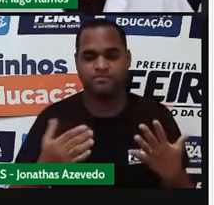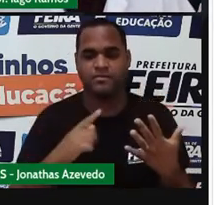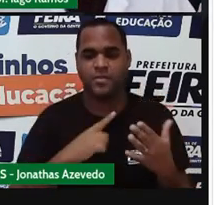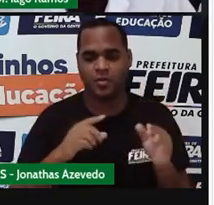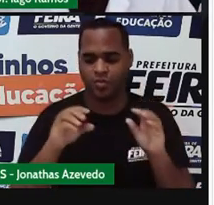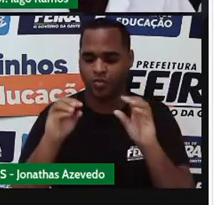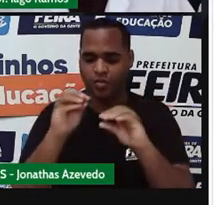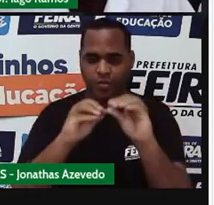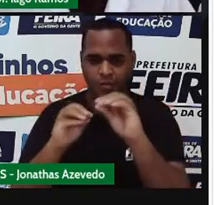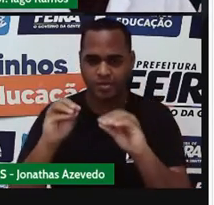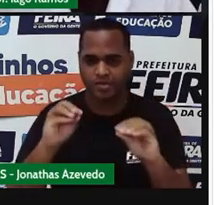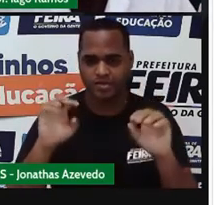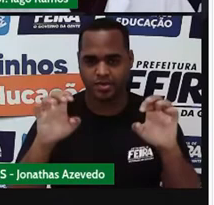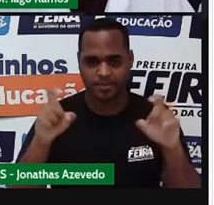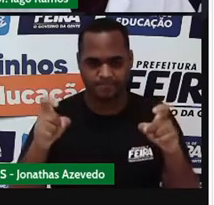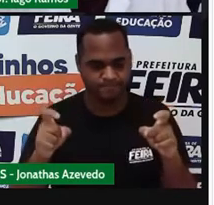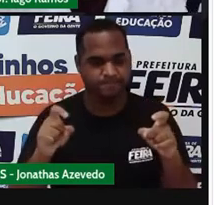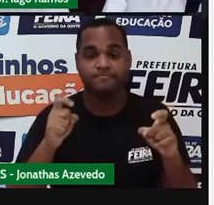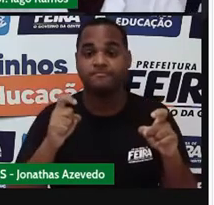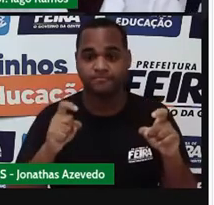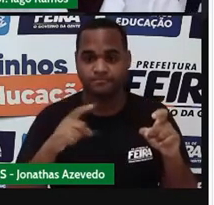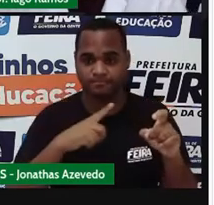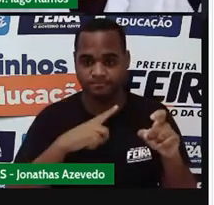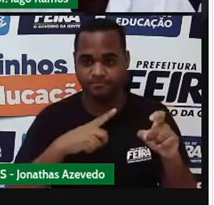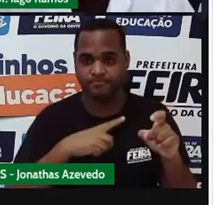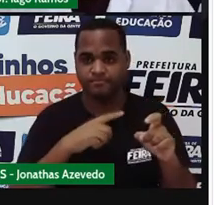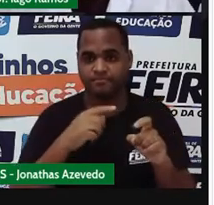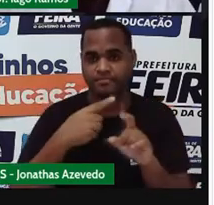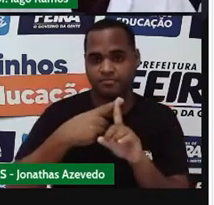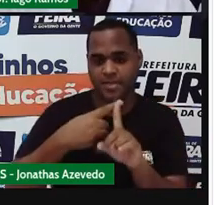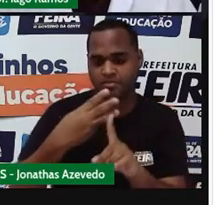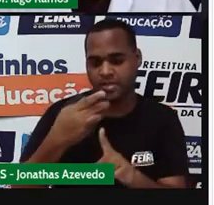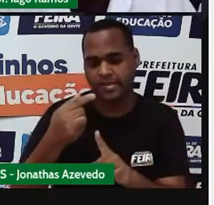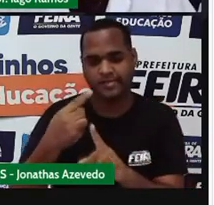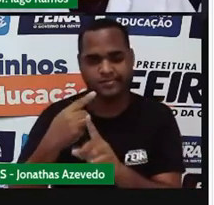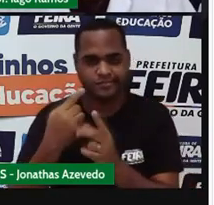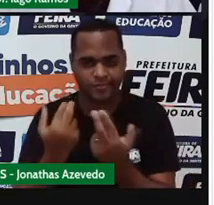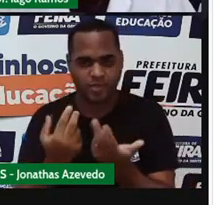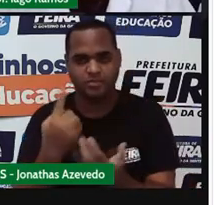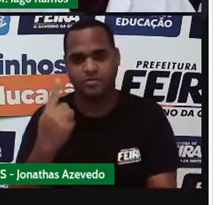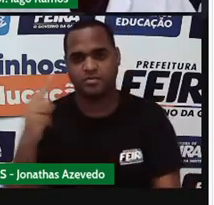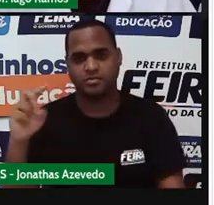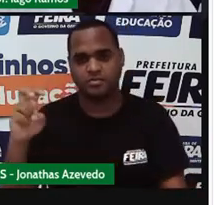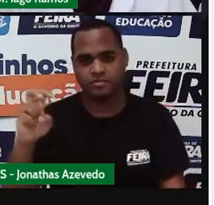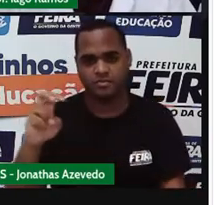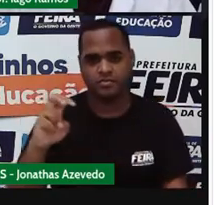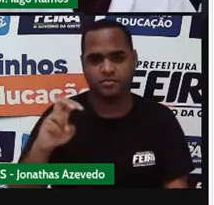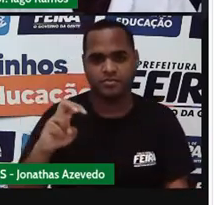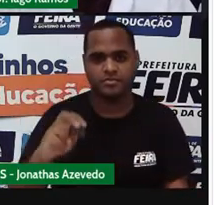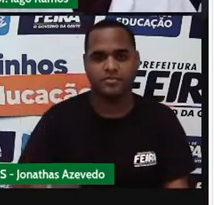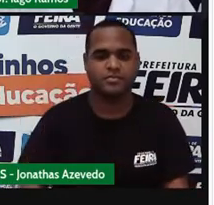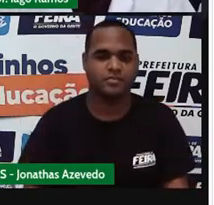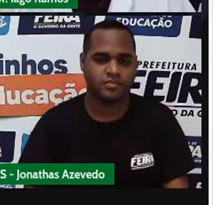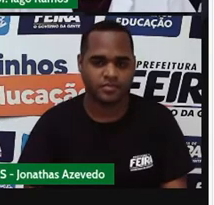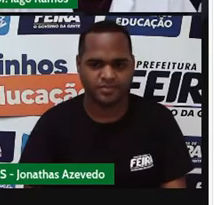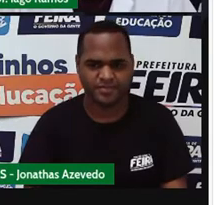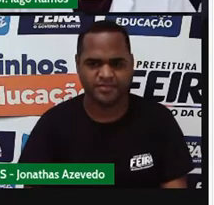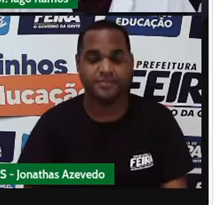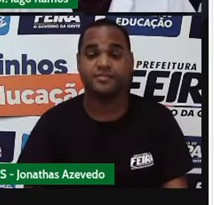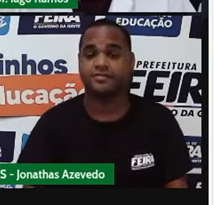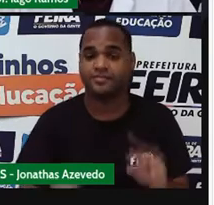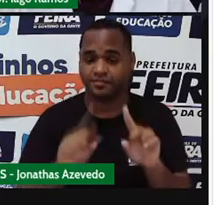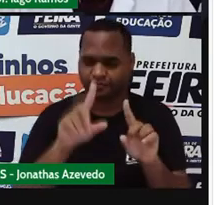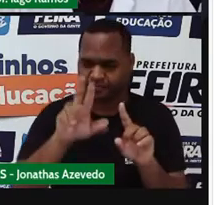expressão. Mais 37 igual a 115. Essa forma aqui é a forma que a gente mais